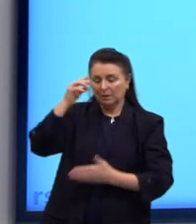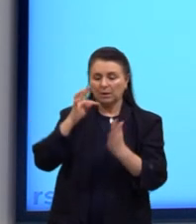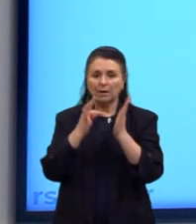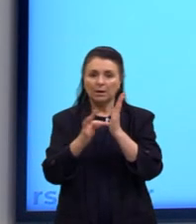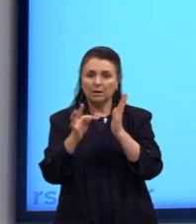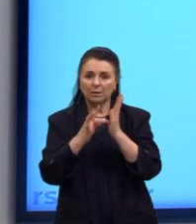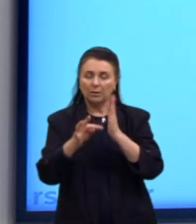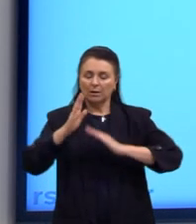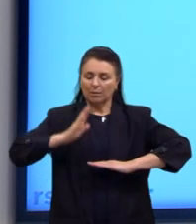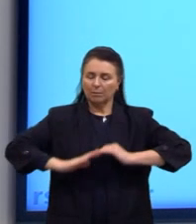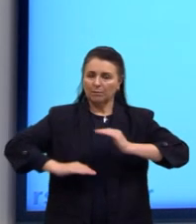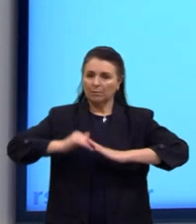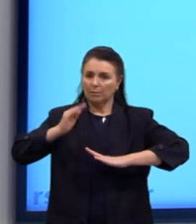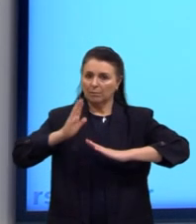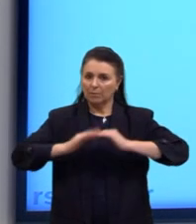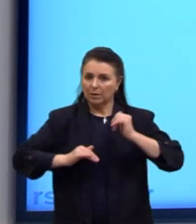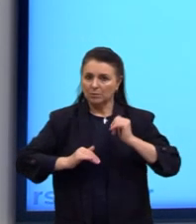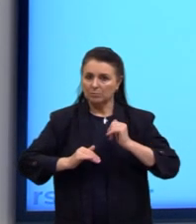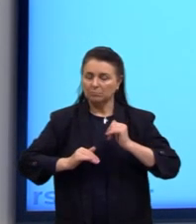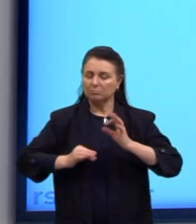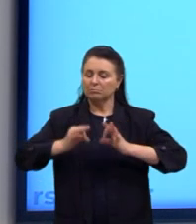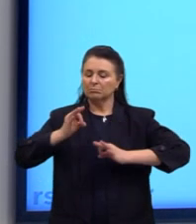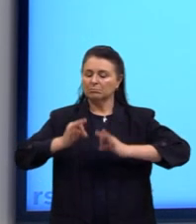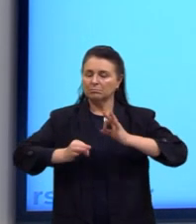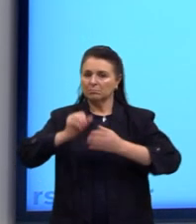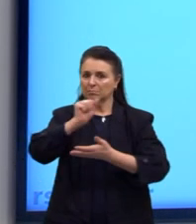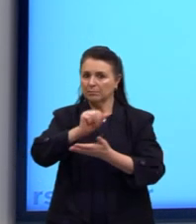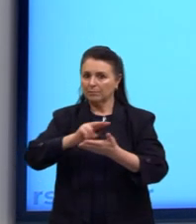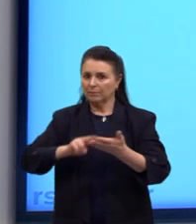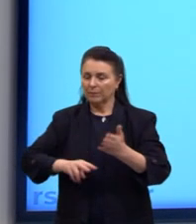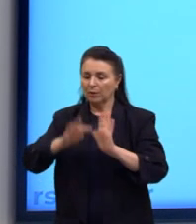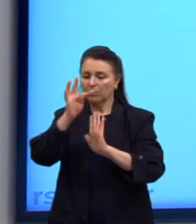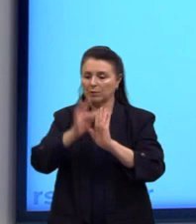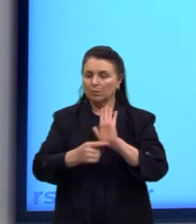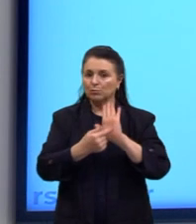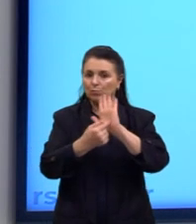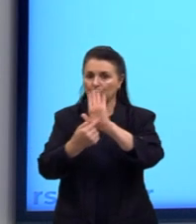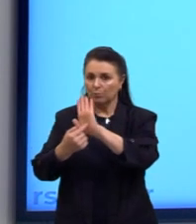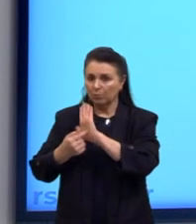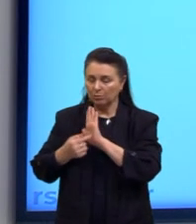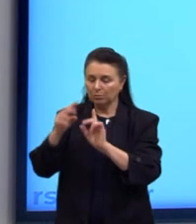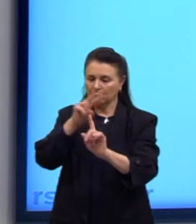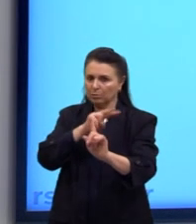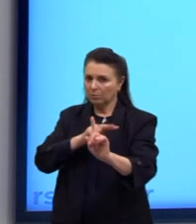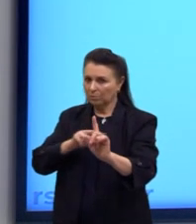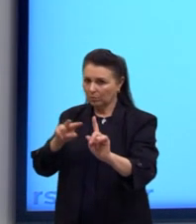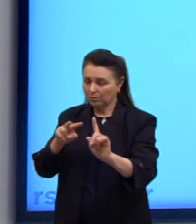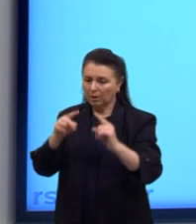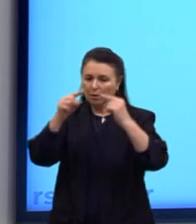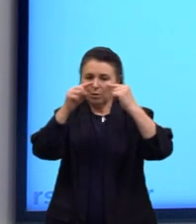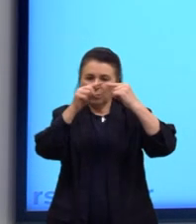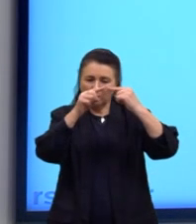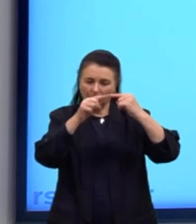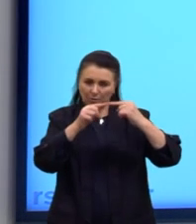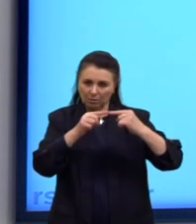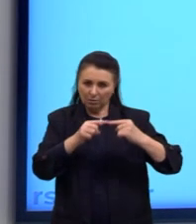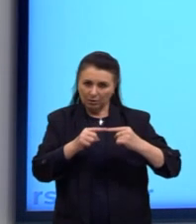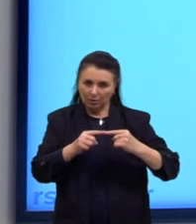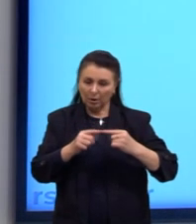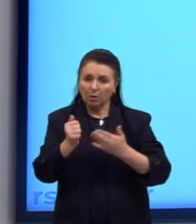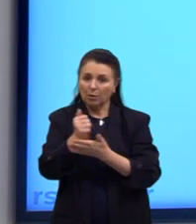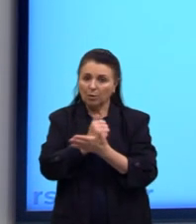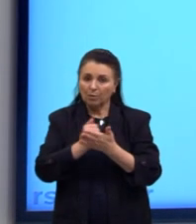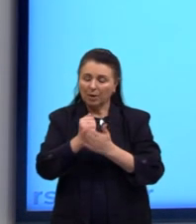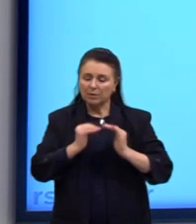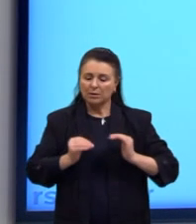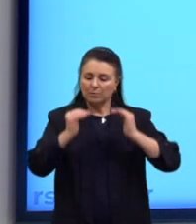como a prática tendiam a ser julgados. O texto apresenta uma concepção objetivista, fundada em